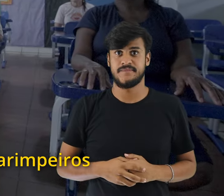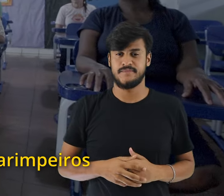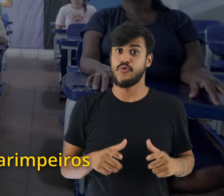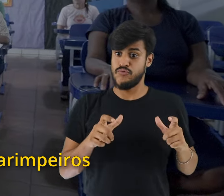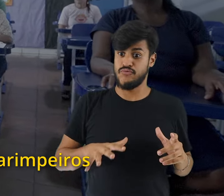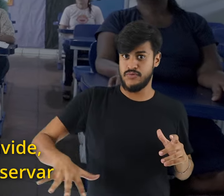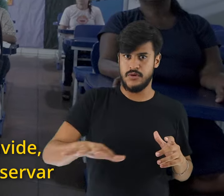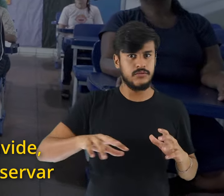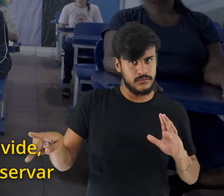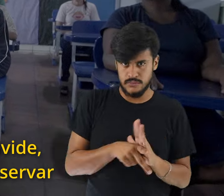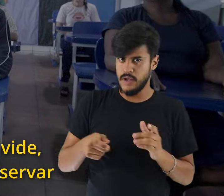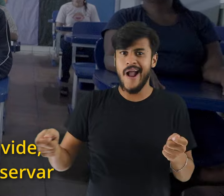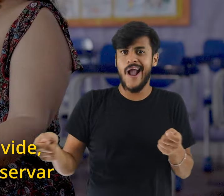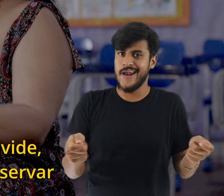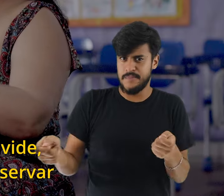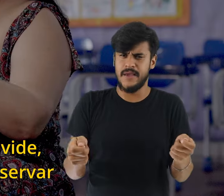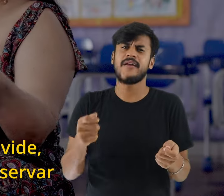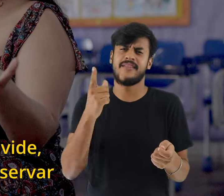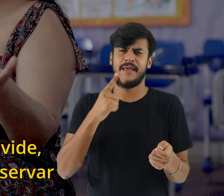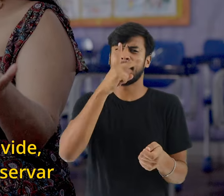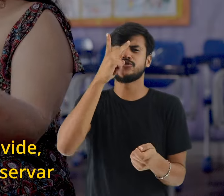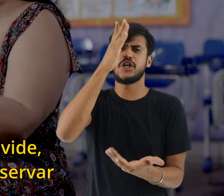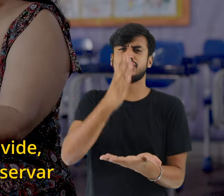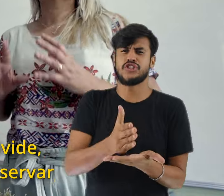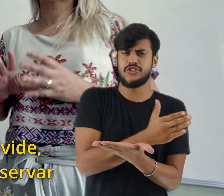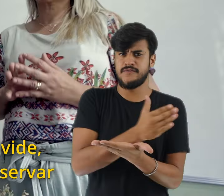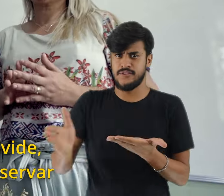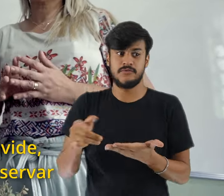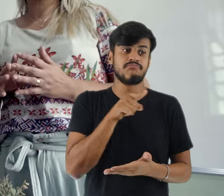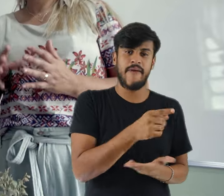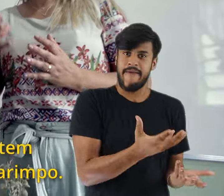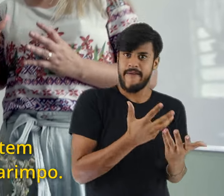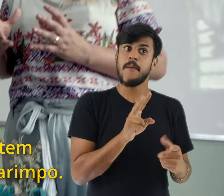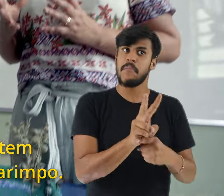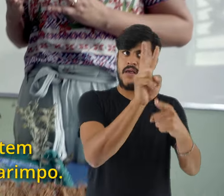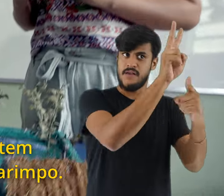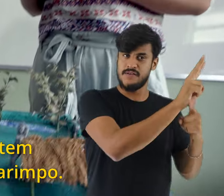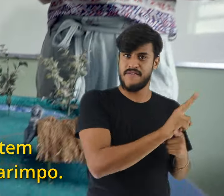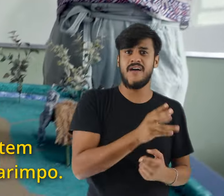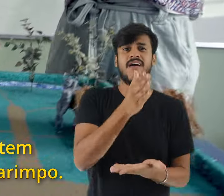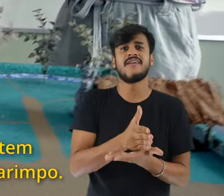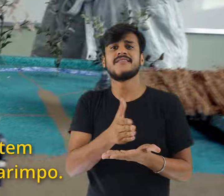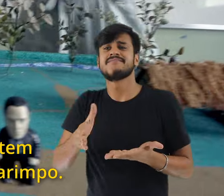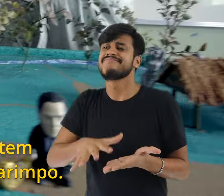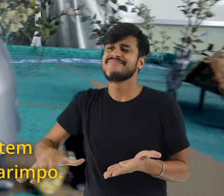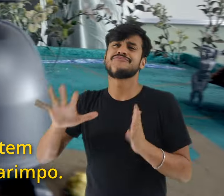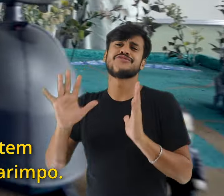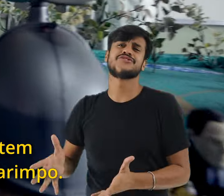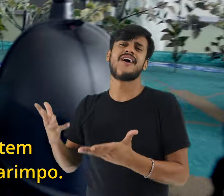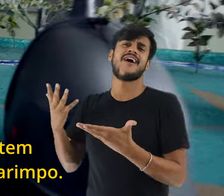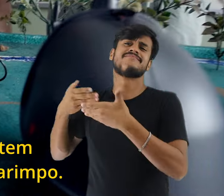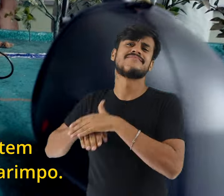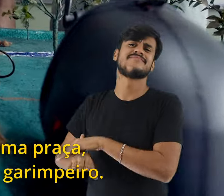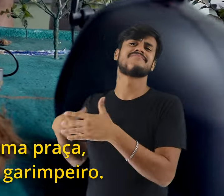garimpeiros, a população se divide. A metade quer preservar, a outra metade tem aquela